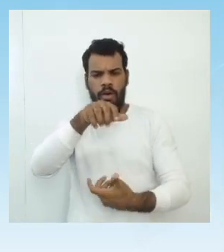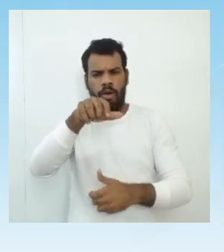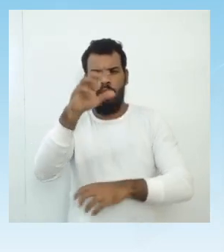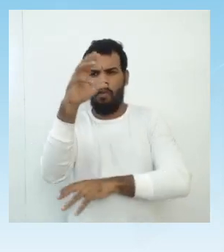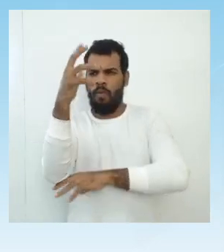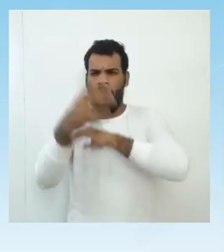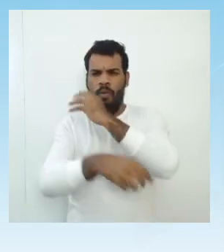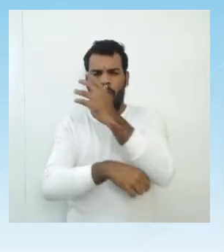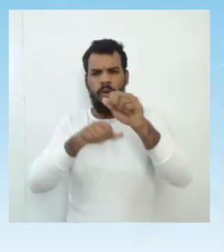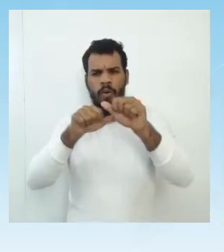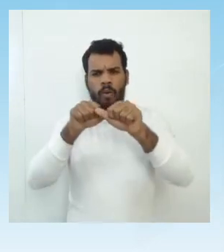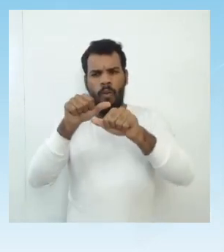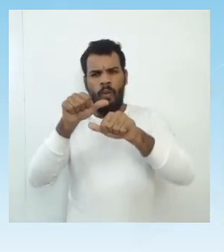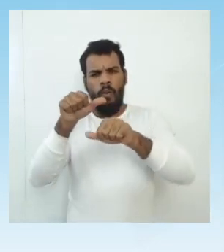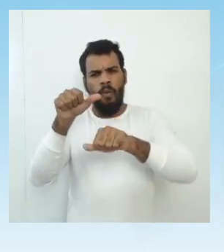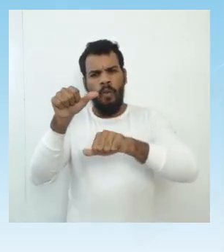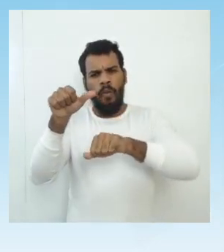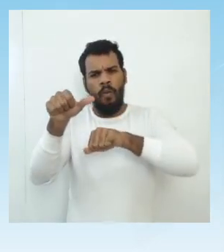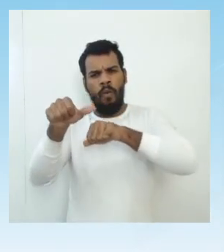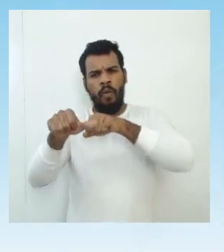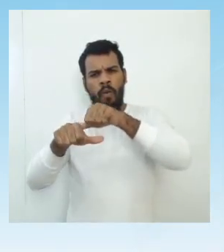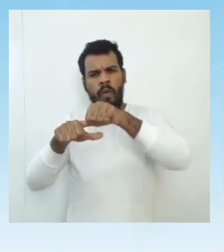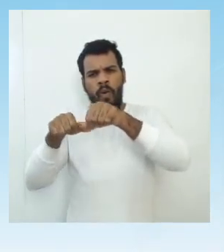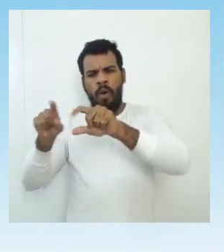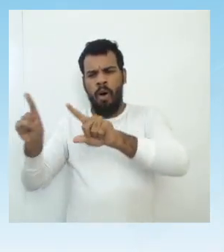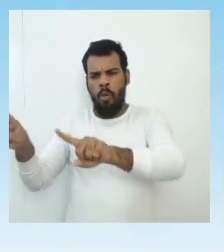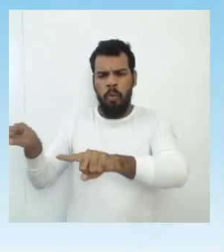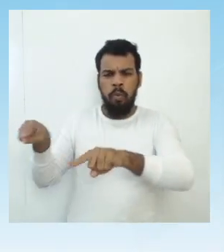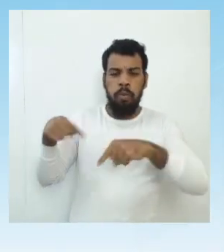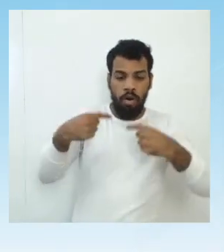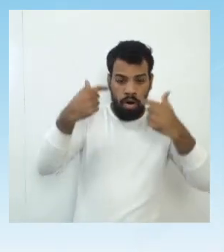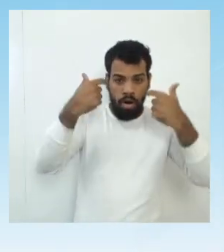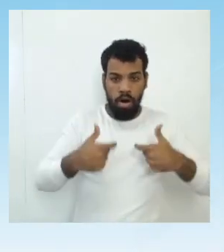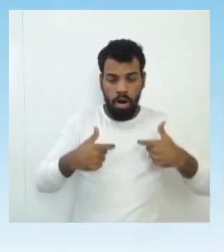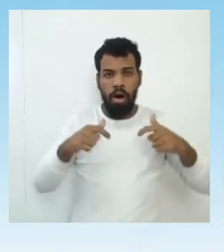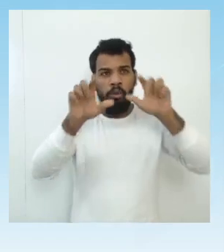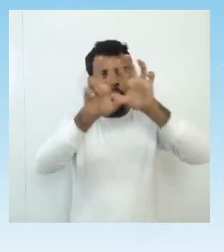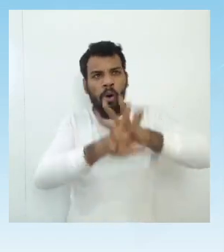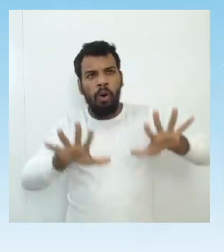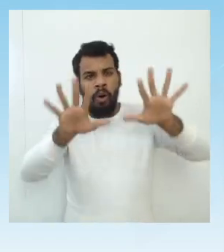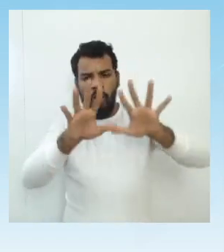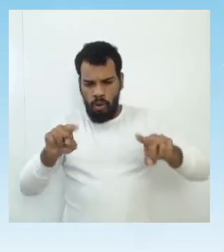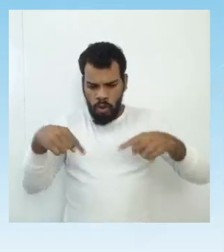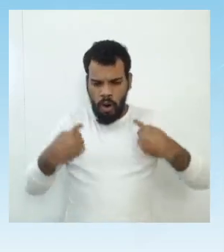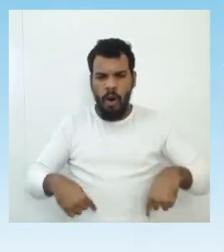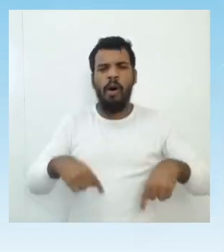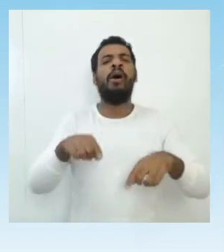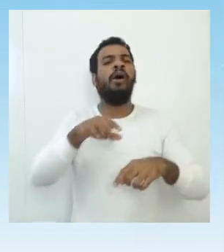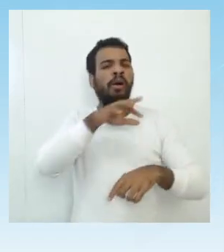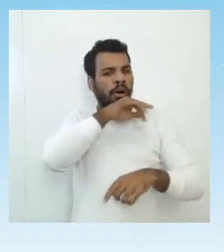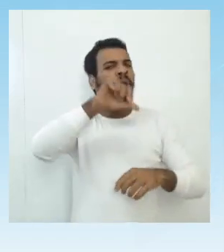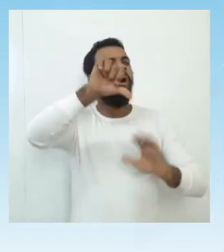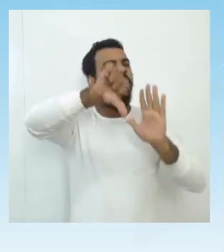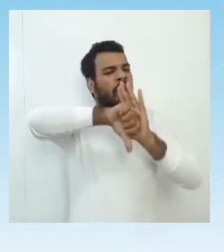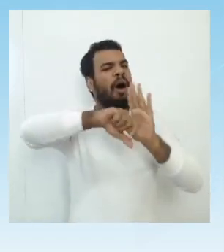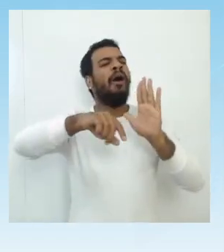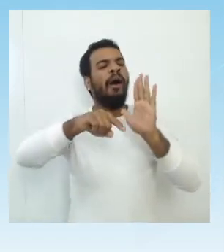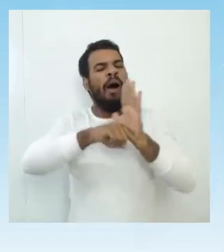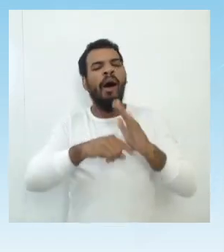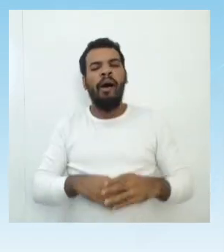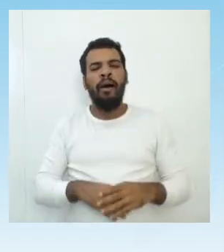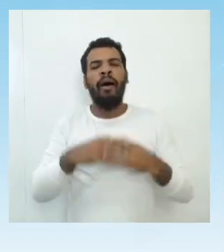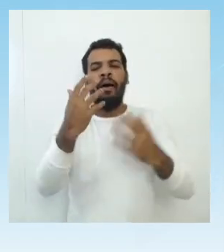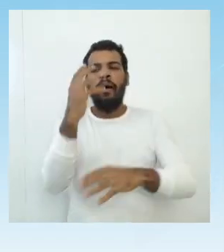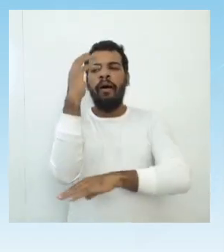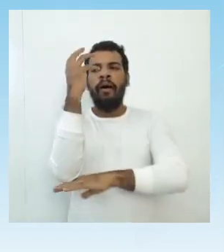geram impacto negativamente nas paisagens. E aí, com a perda de vegetação